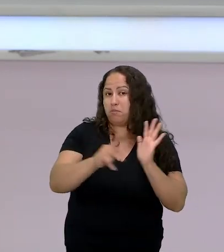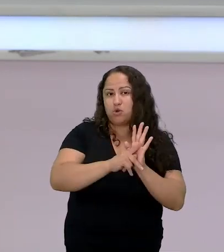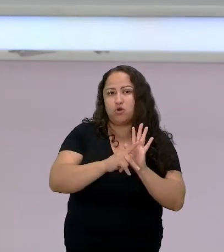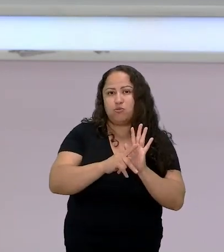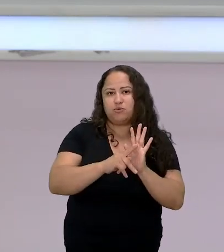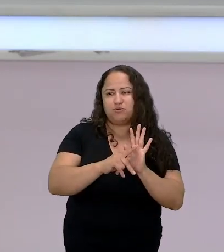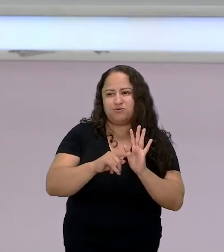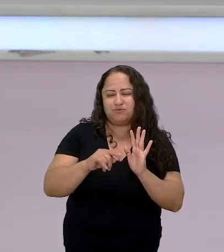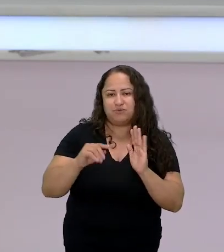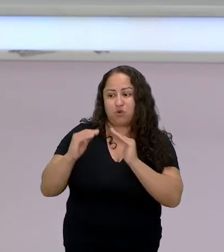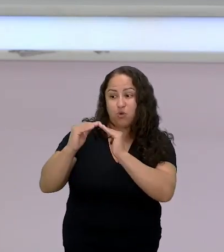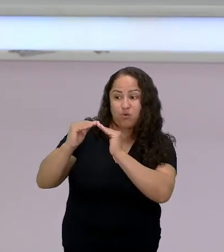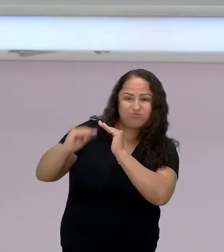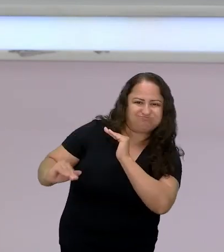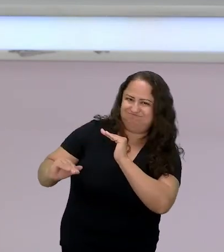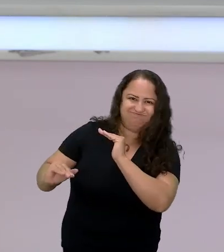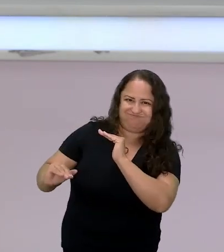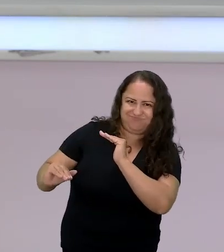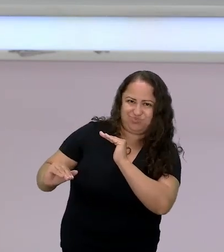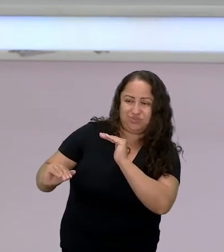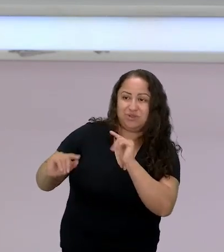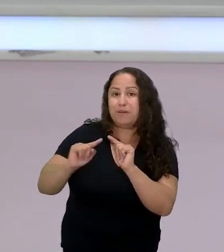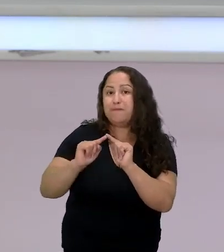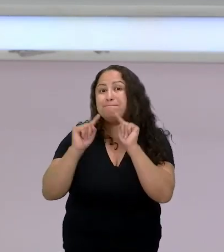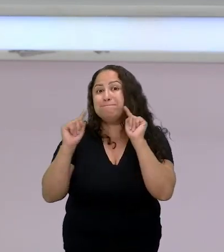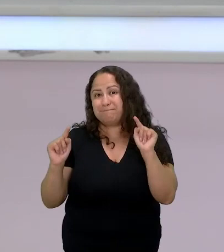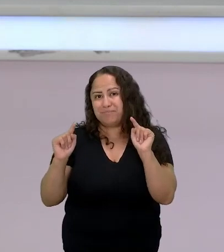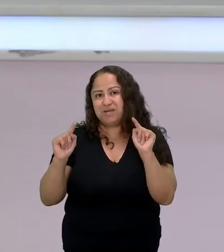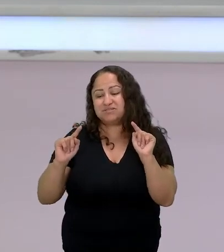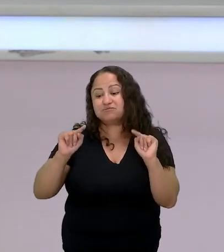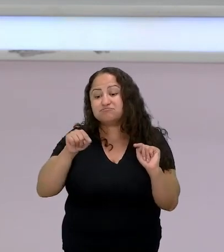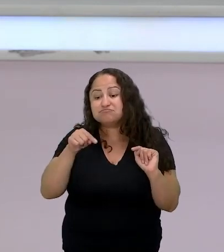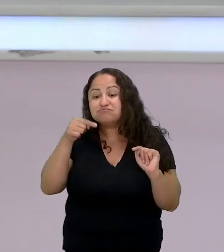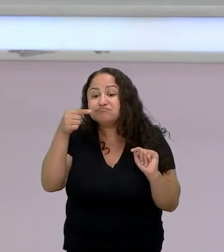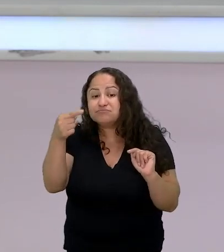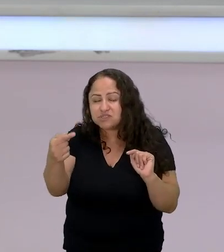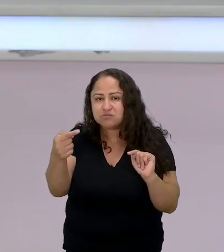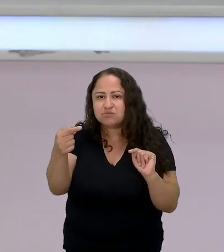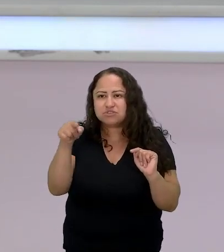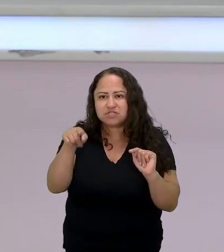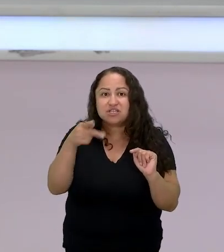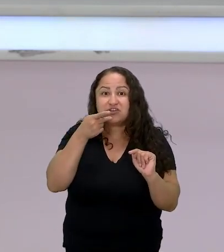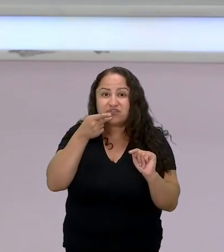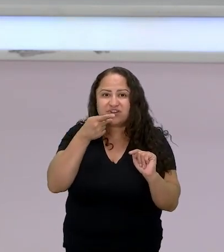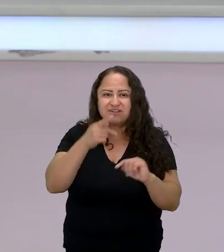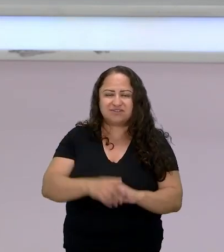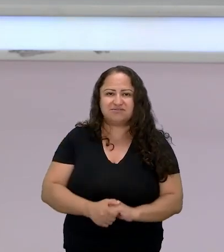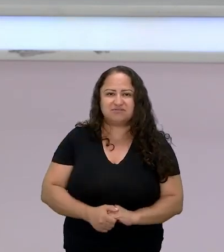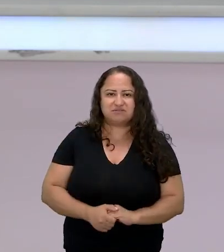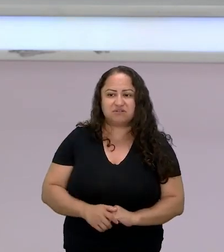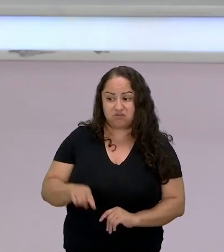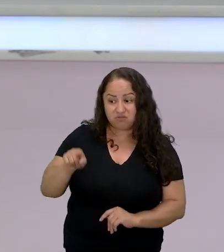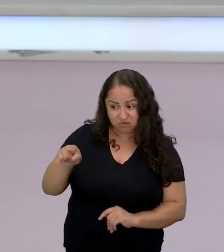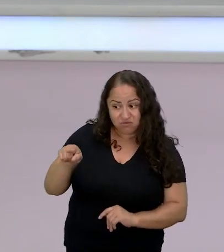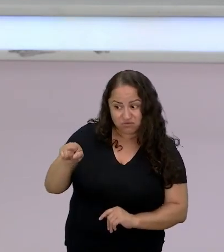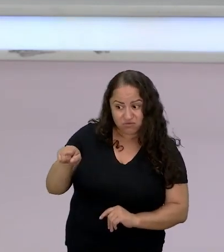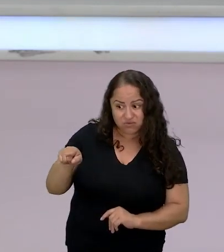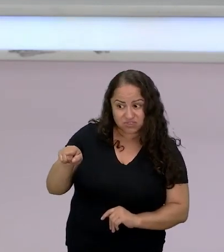ela não concorda mas que lá mais para frente ele vai dizer está vendo você